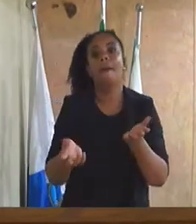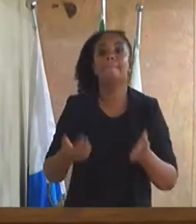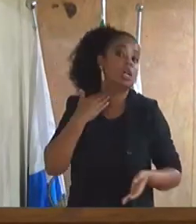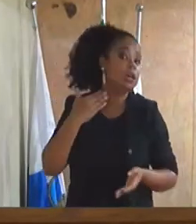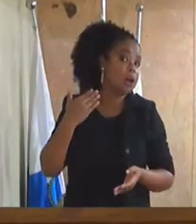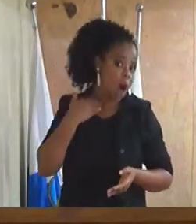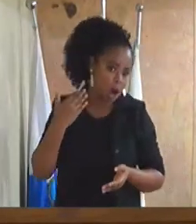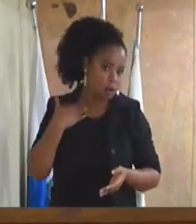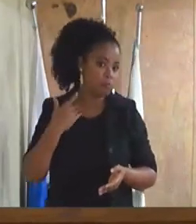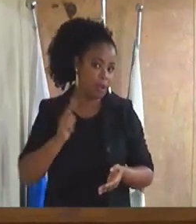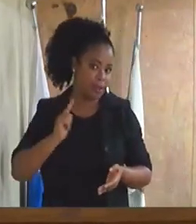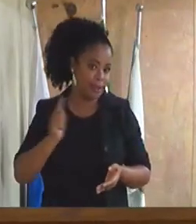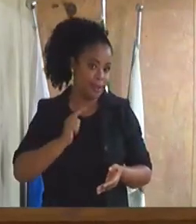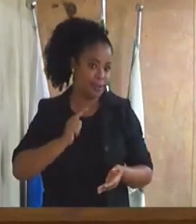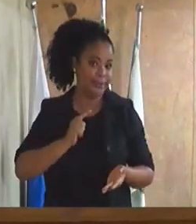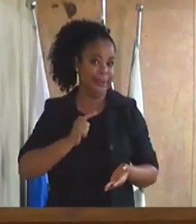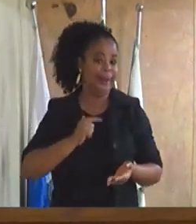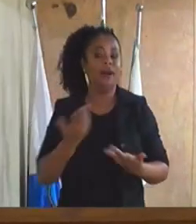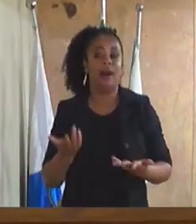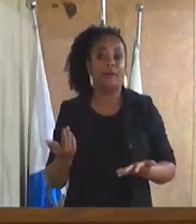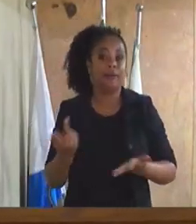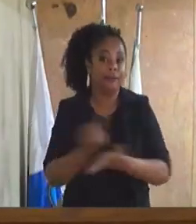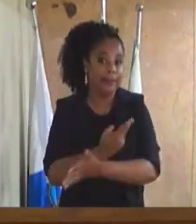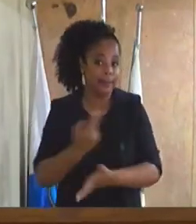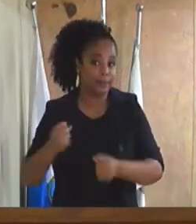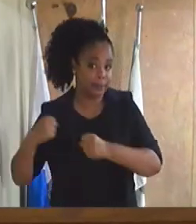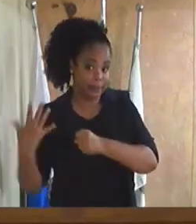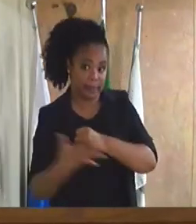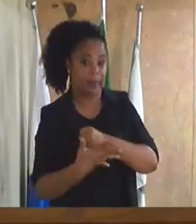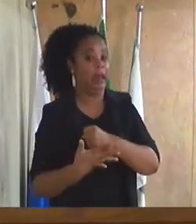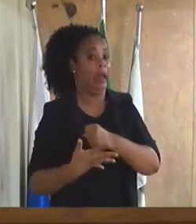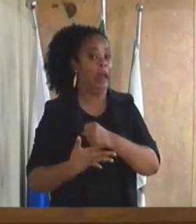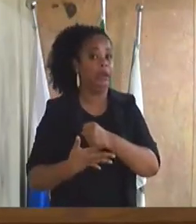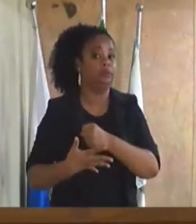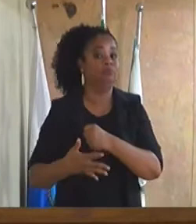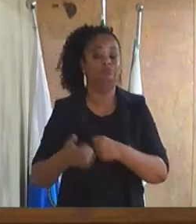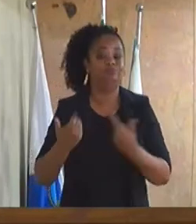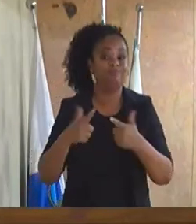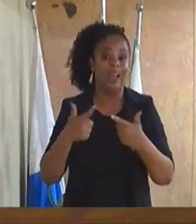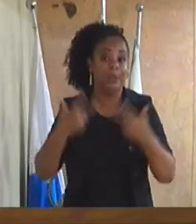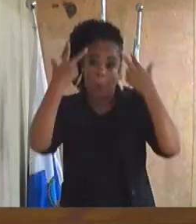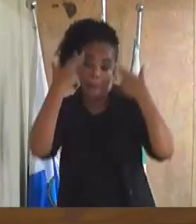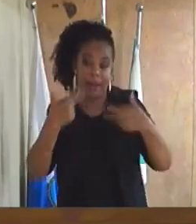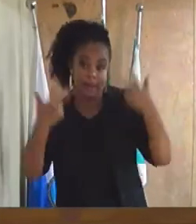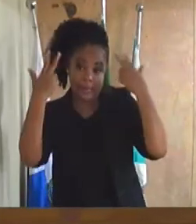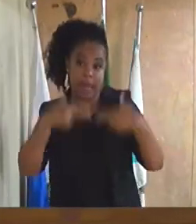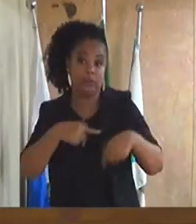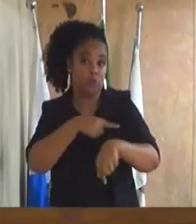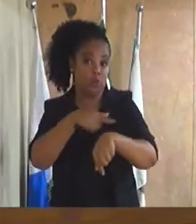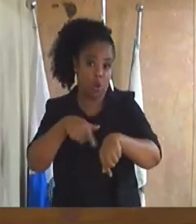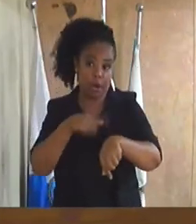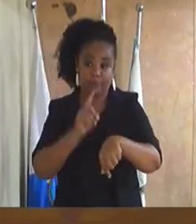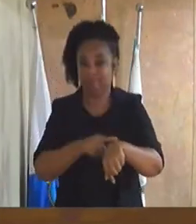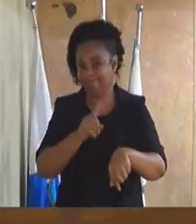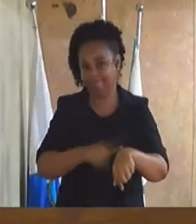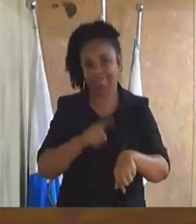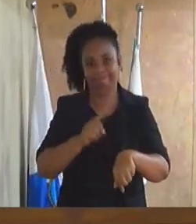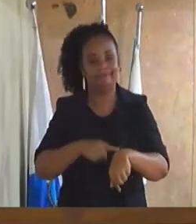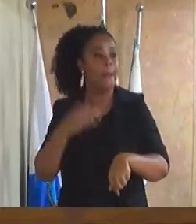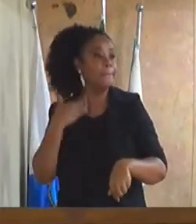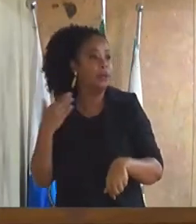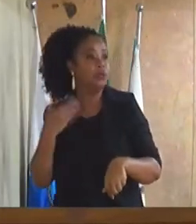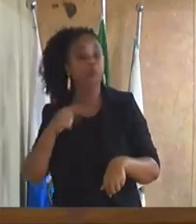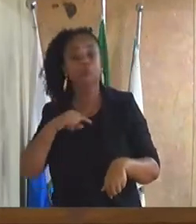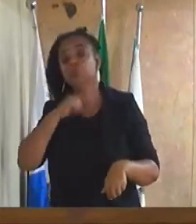pandemia os bancos não funcionam no seu regime normal então alguns funcionários sequer conseguiram abrir a conta então